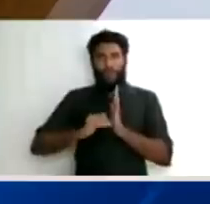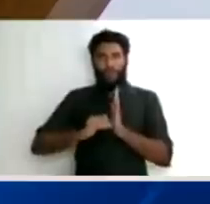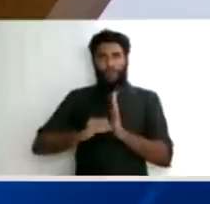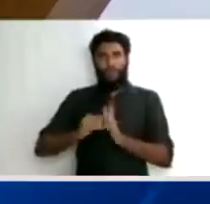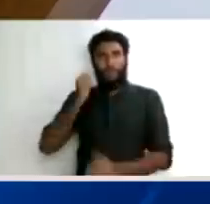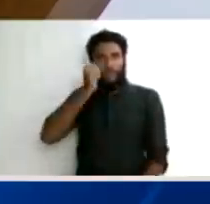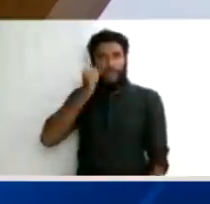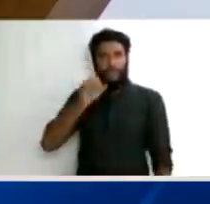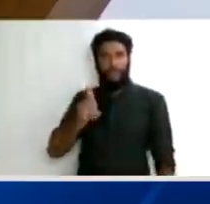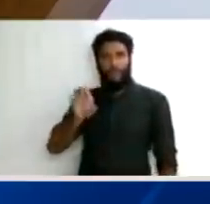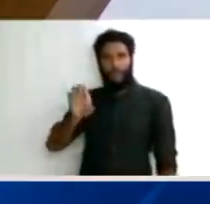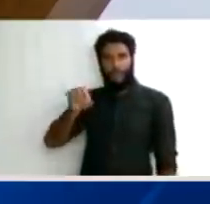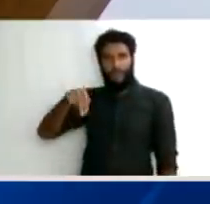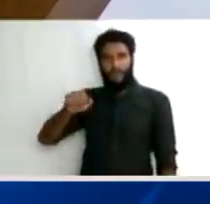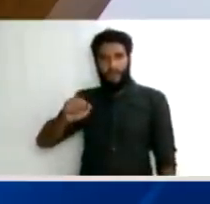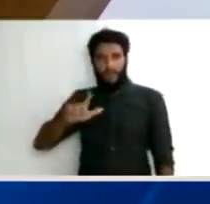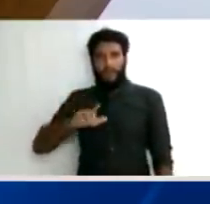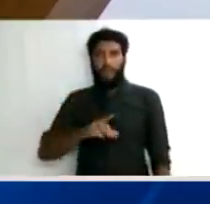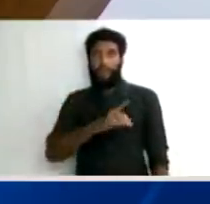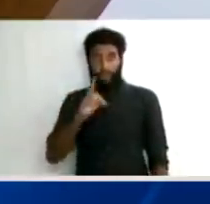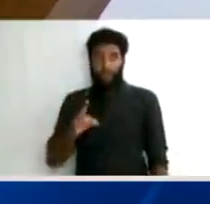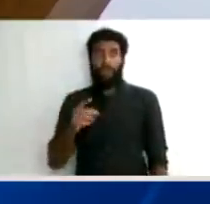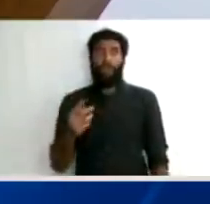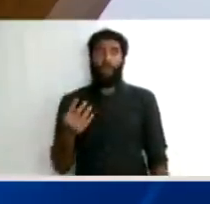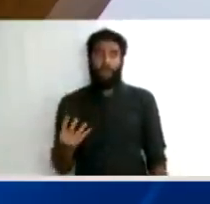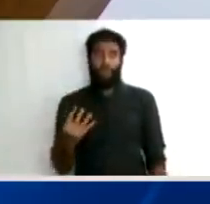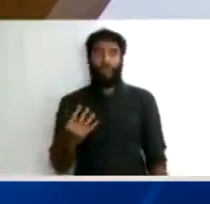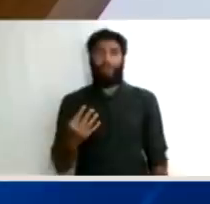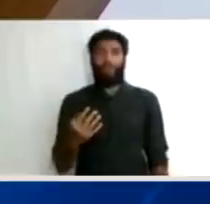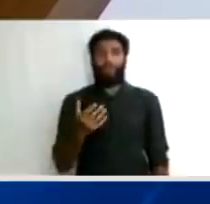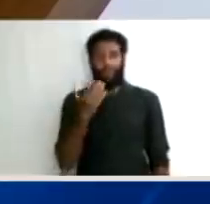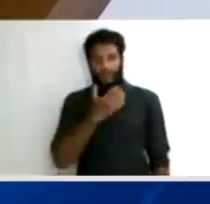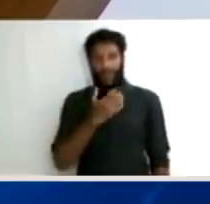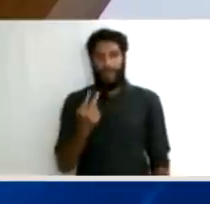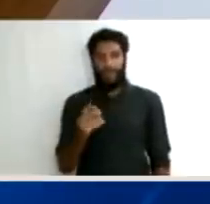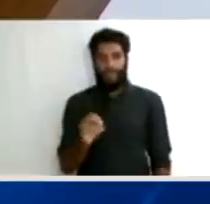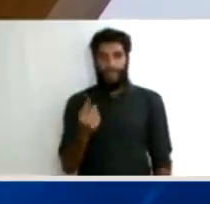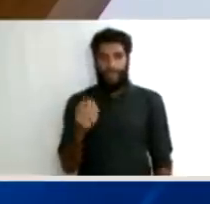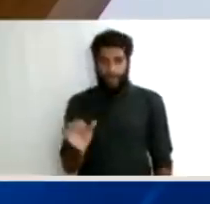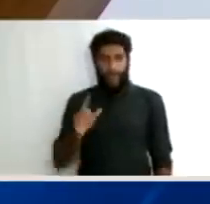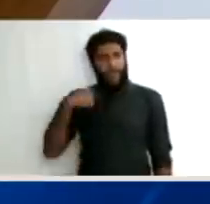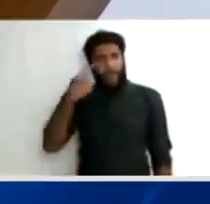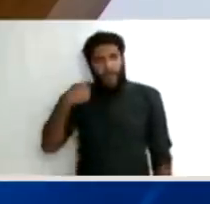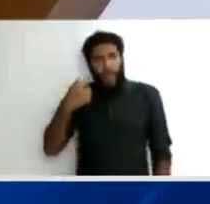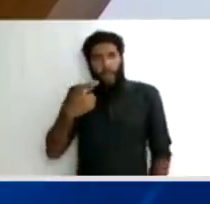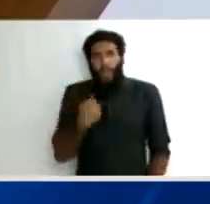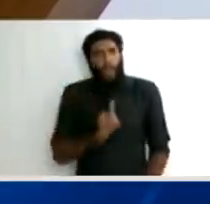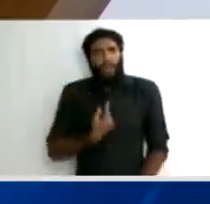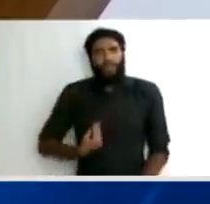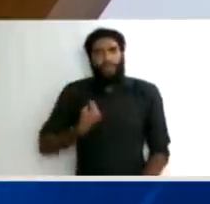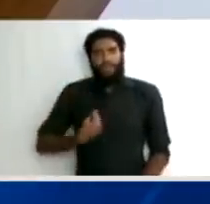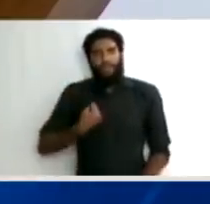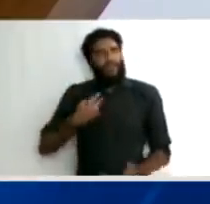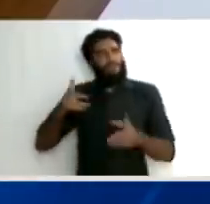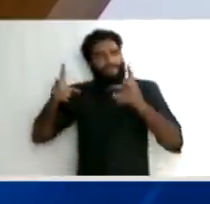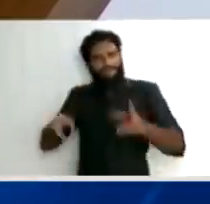oferecer as defesas preliminares, as testemunhas terão de ser ouvidas novamente, os réus